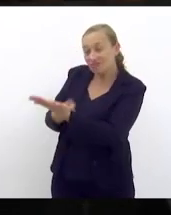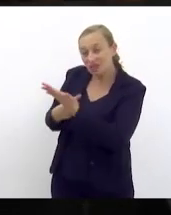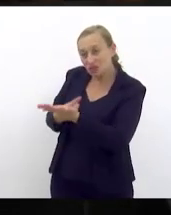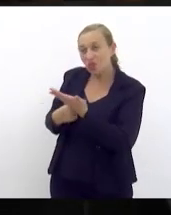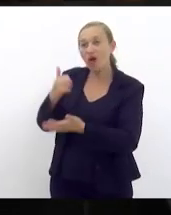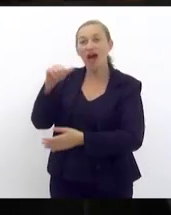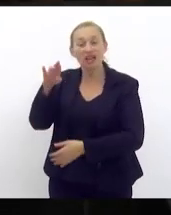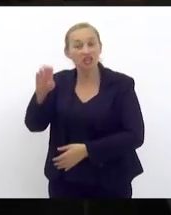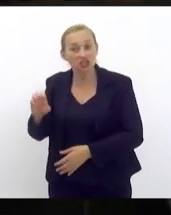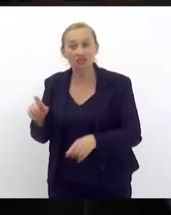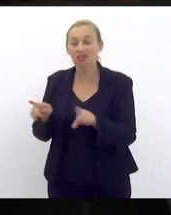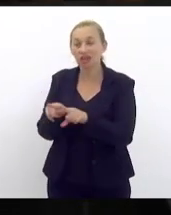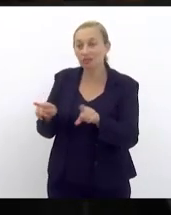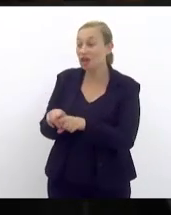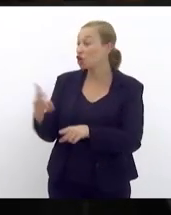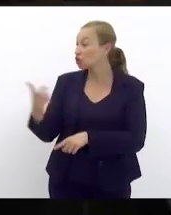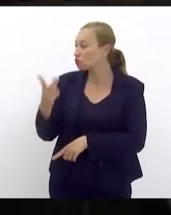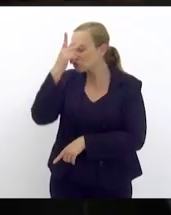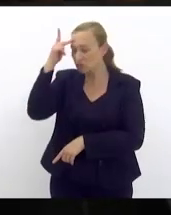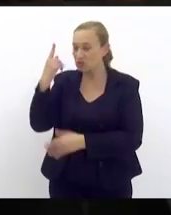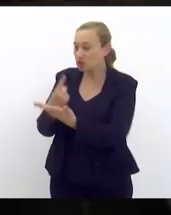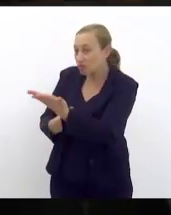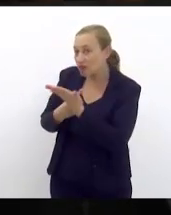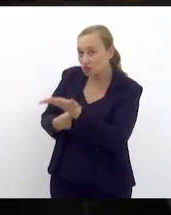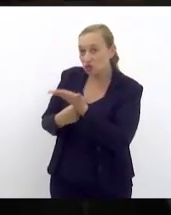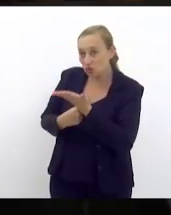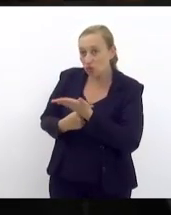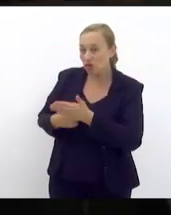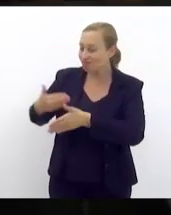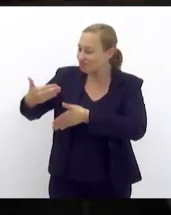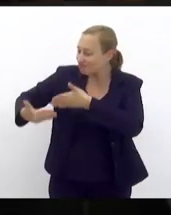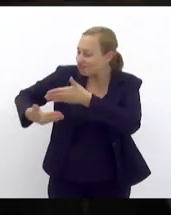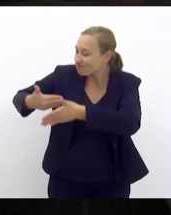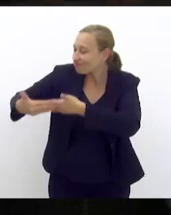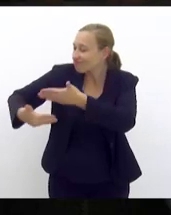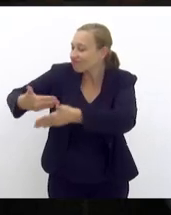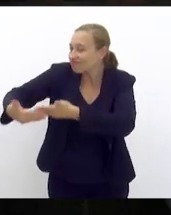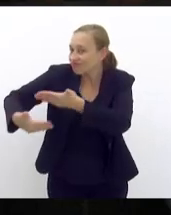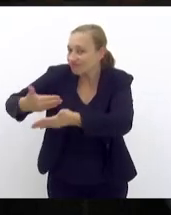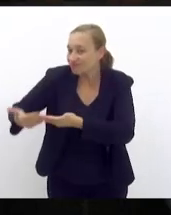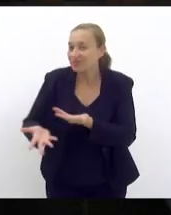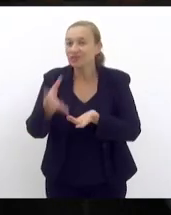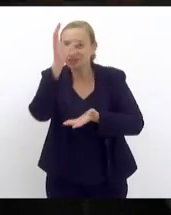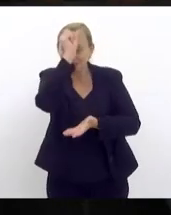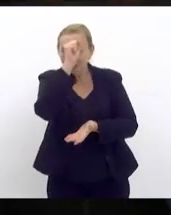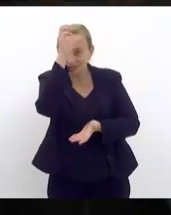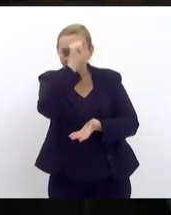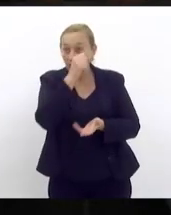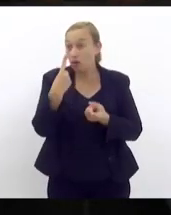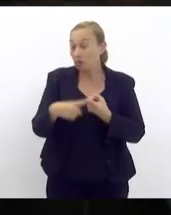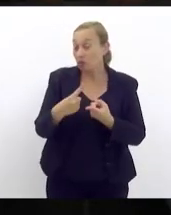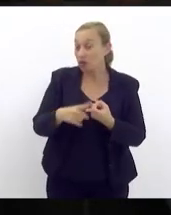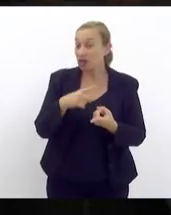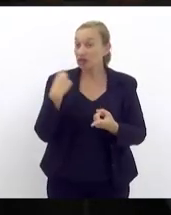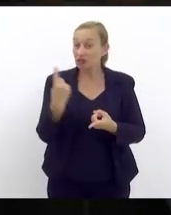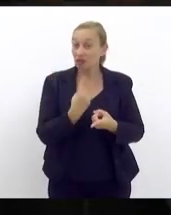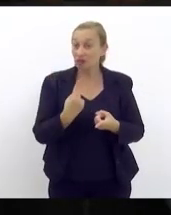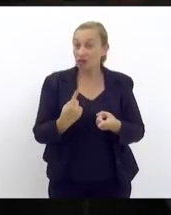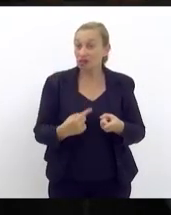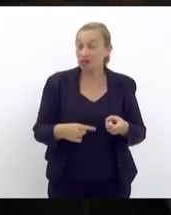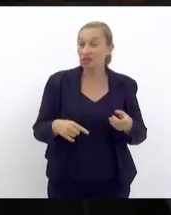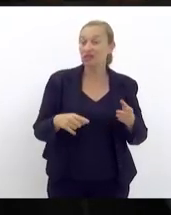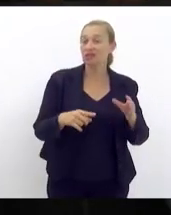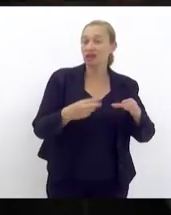dois guerreiros que me ajudaram muito aí nessa nessa etapa de aprendizado porque a gente vem do legislativo